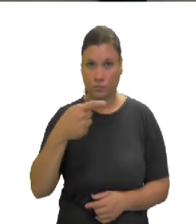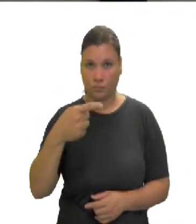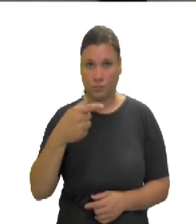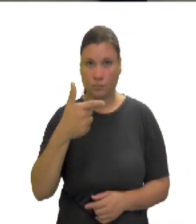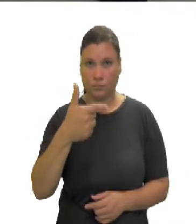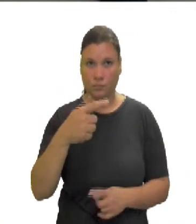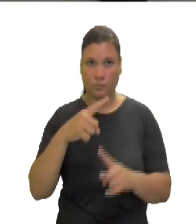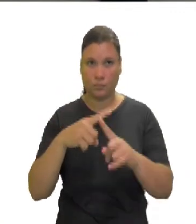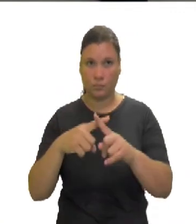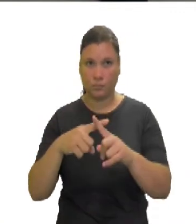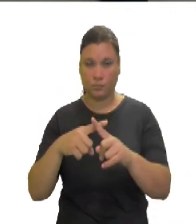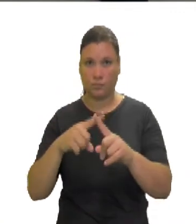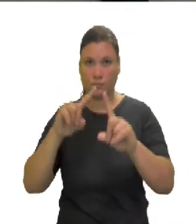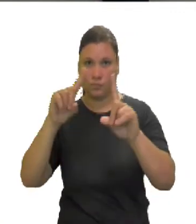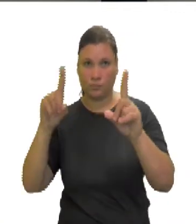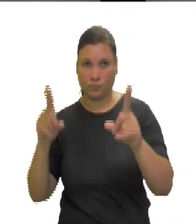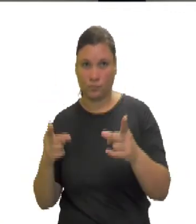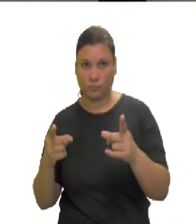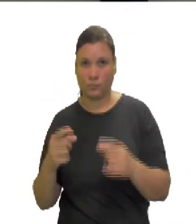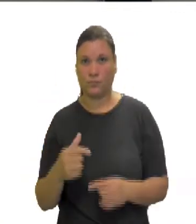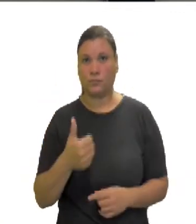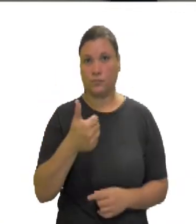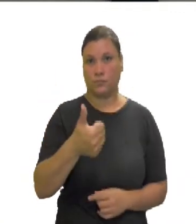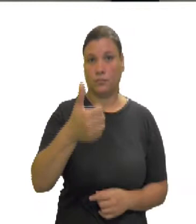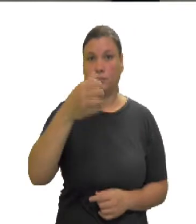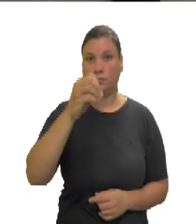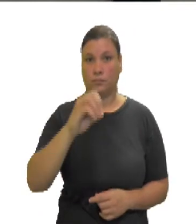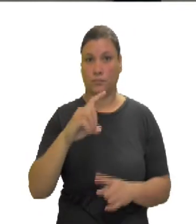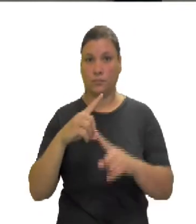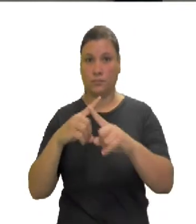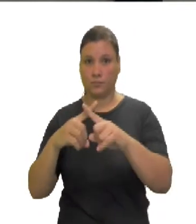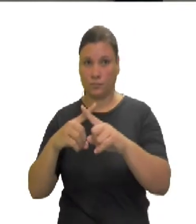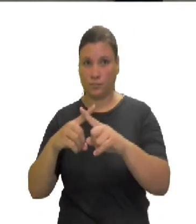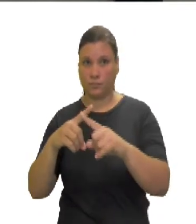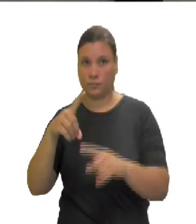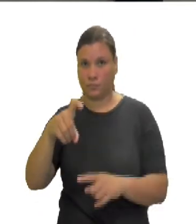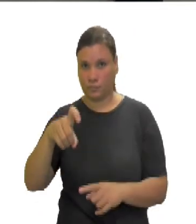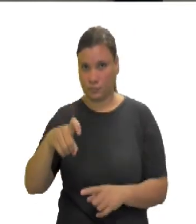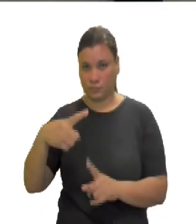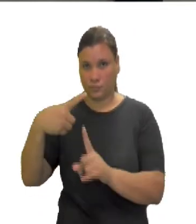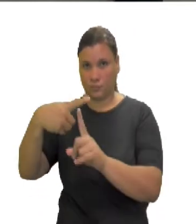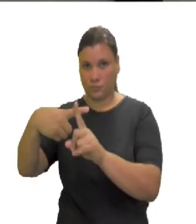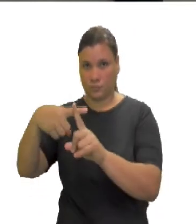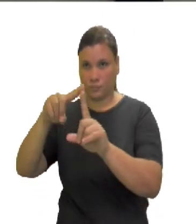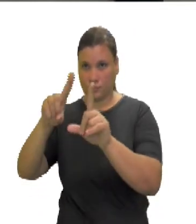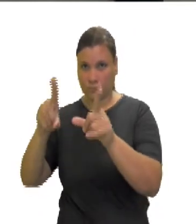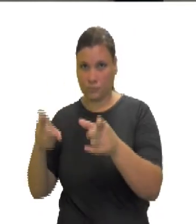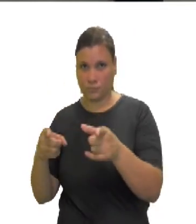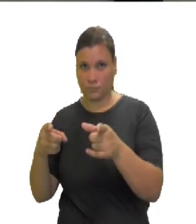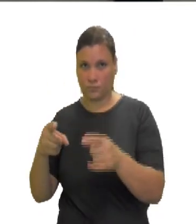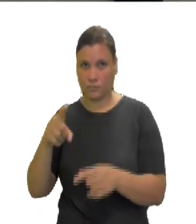pelo segundo, mais o quadrado do segundo termo.